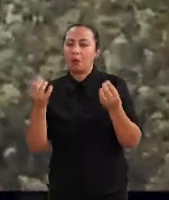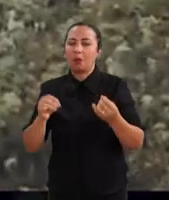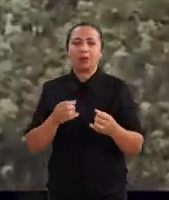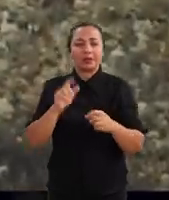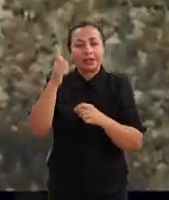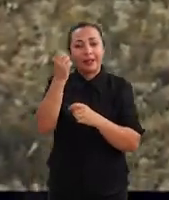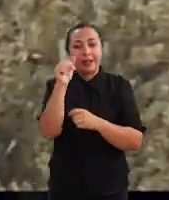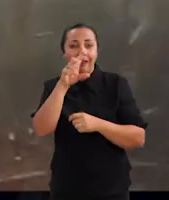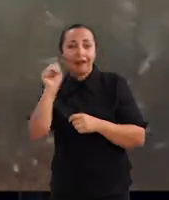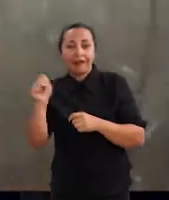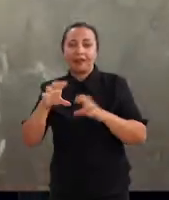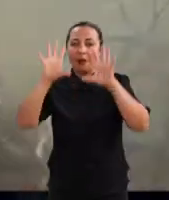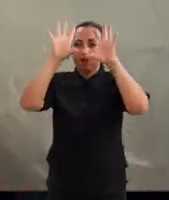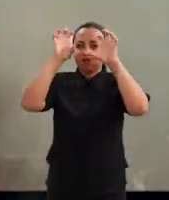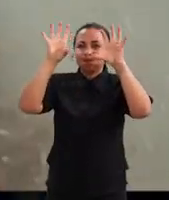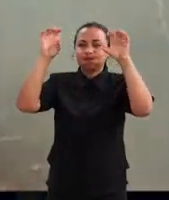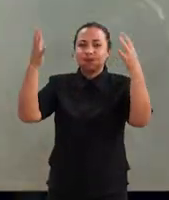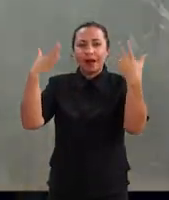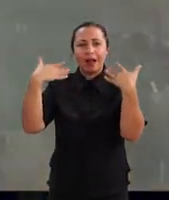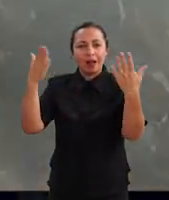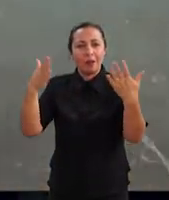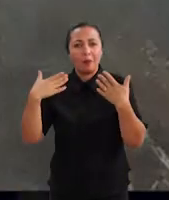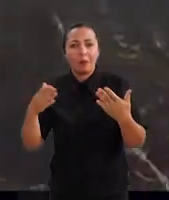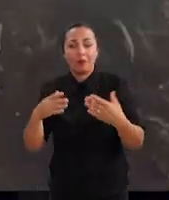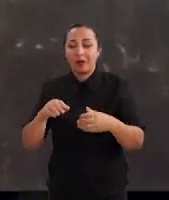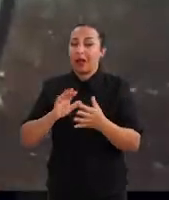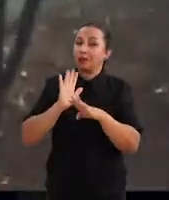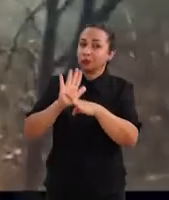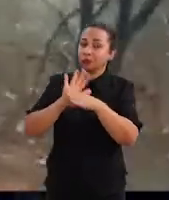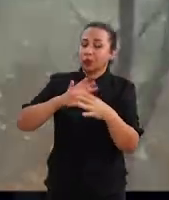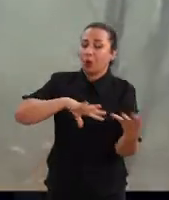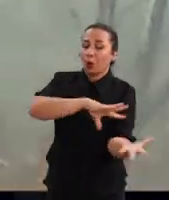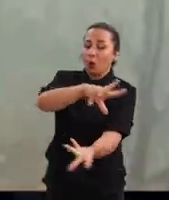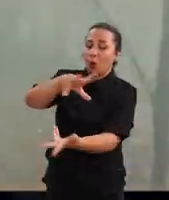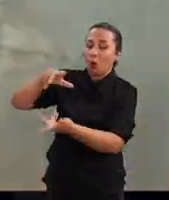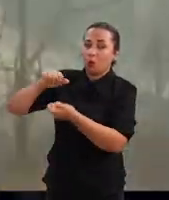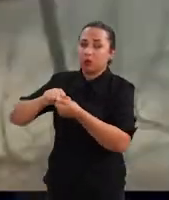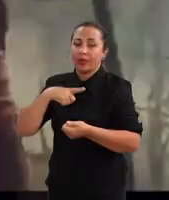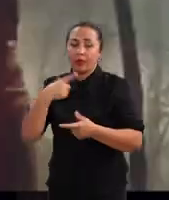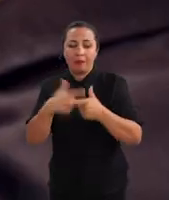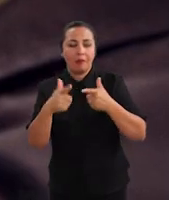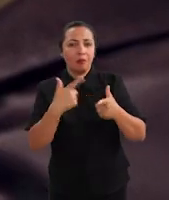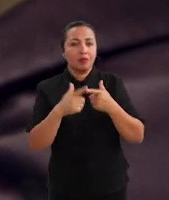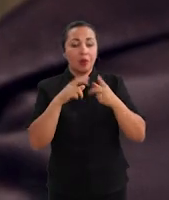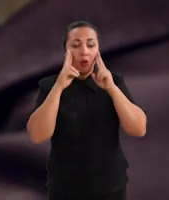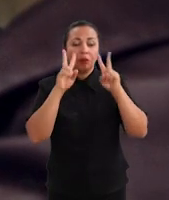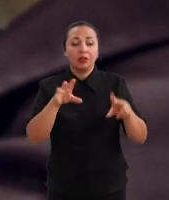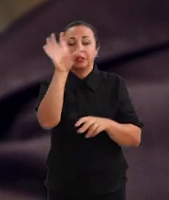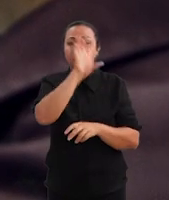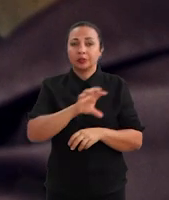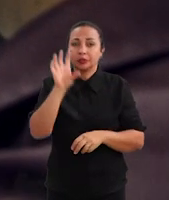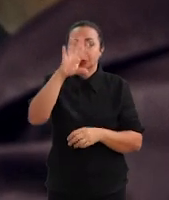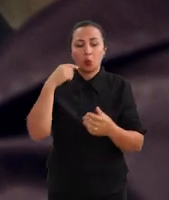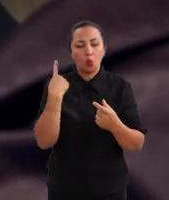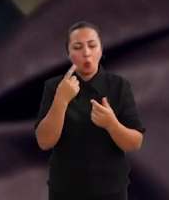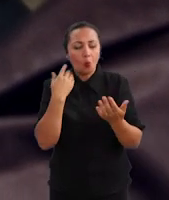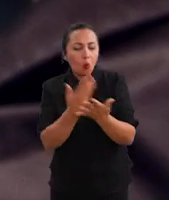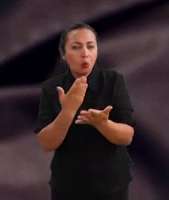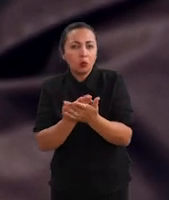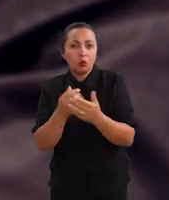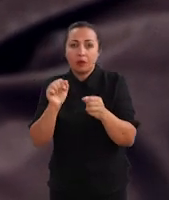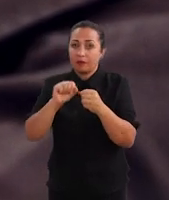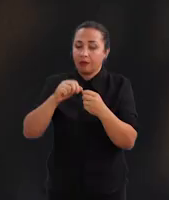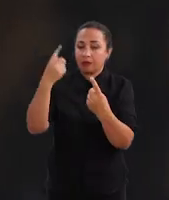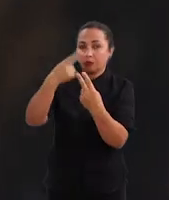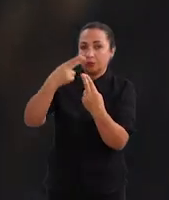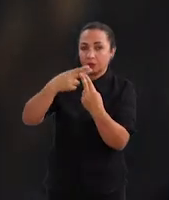quantidades de gases de efeito estufa, contribuindo para o aquecimento global. Com um olhar regional para a questão, um estudo realizado no